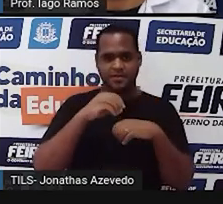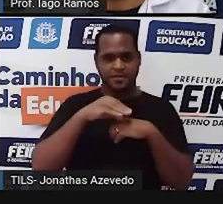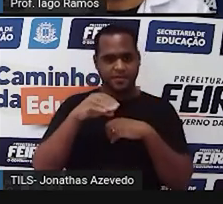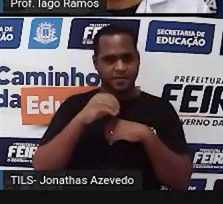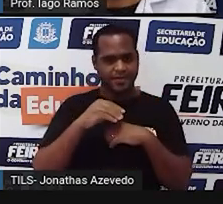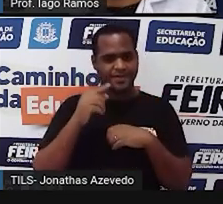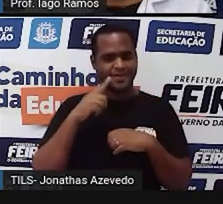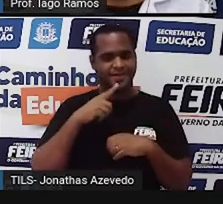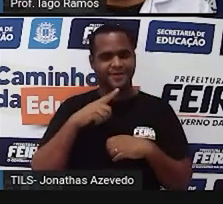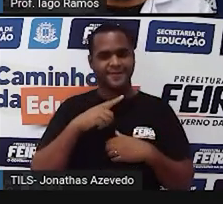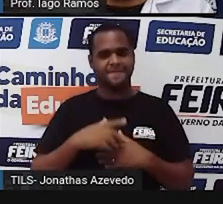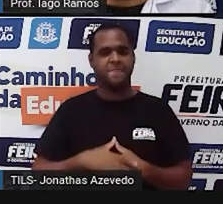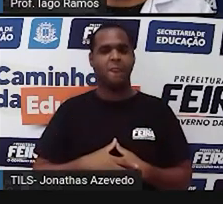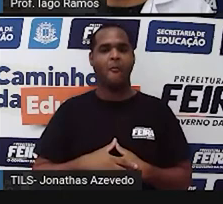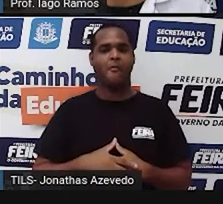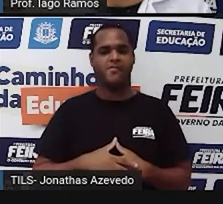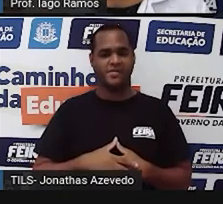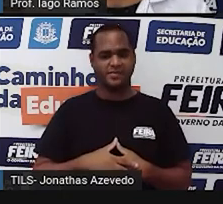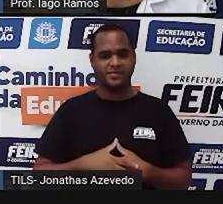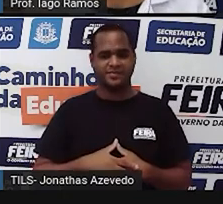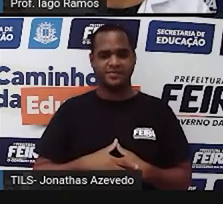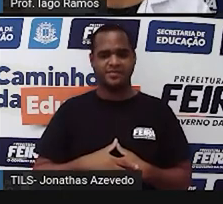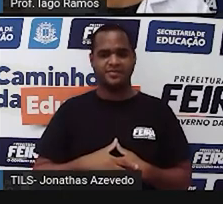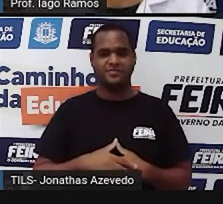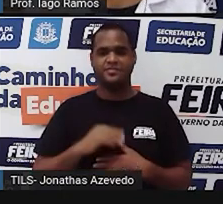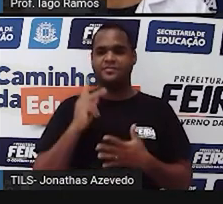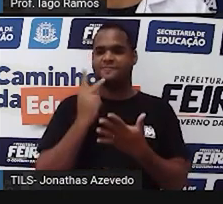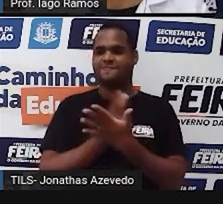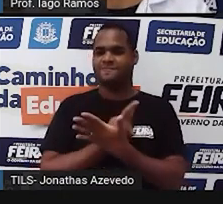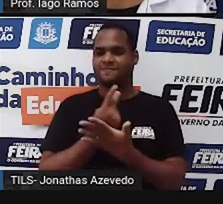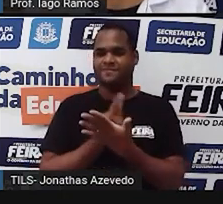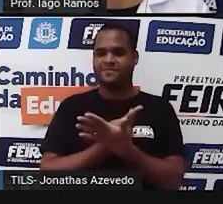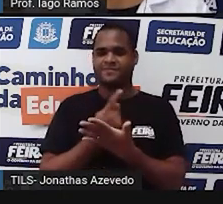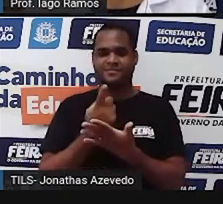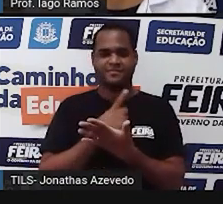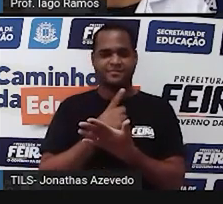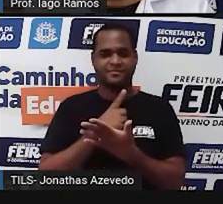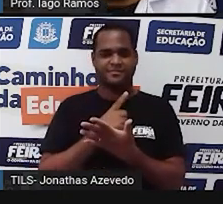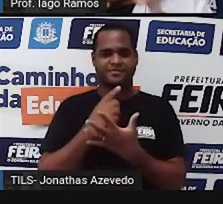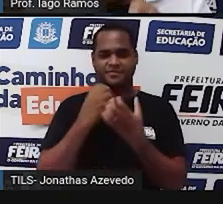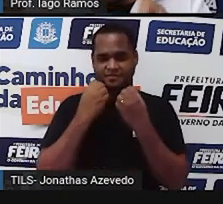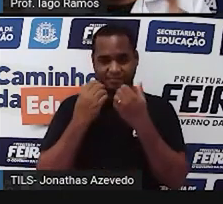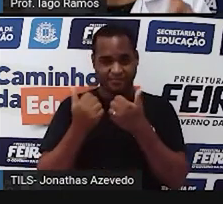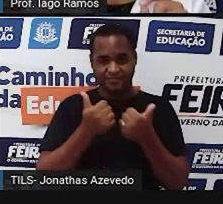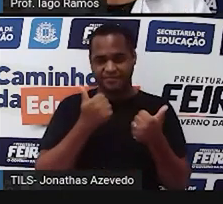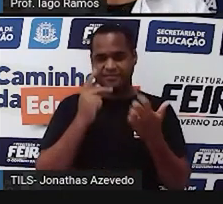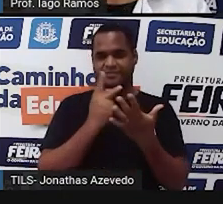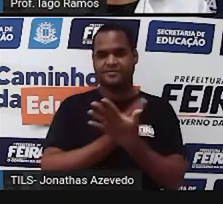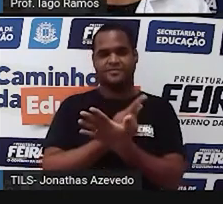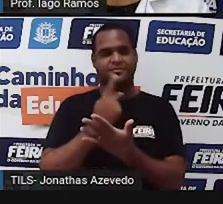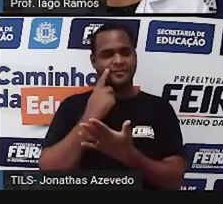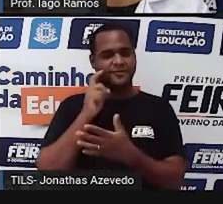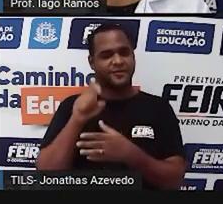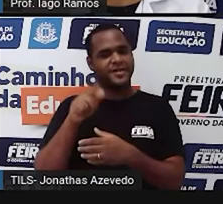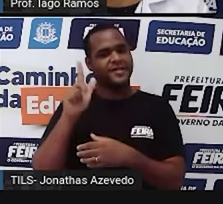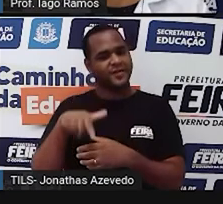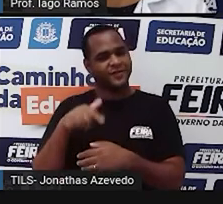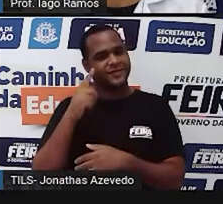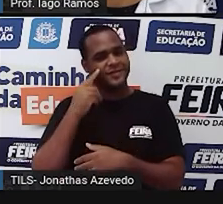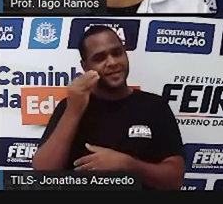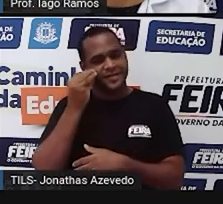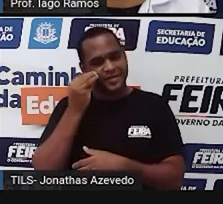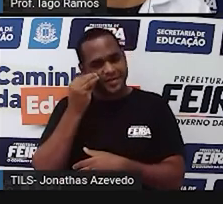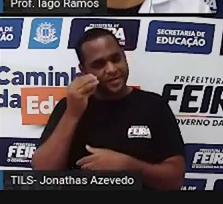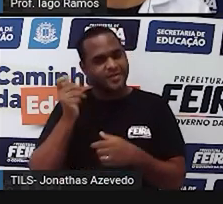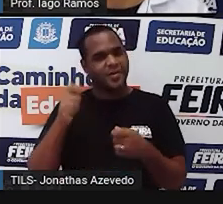a aula, tá bom? Quando você erra a pergunta, aparece uma mensagem de erro, tem um botãozinho ali tentar novamente, é só você